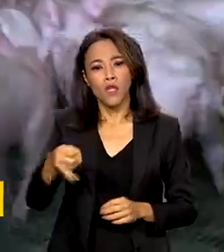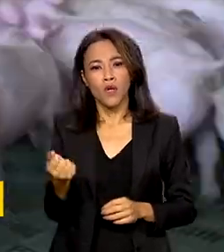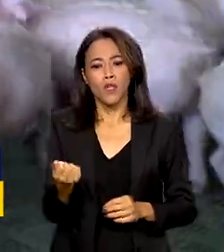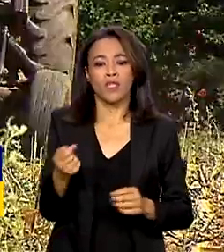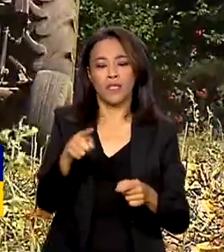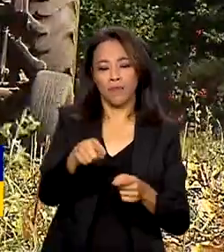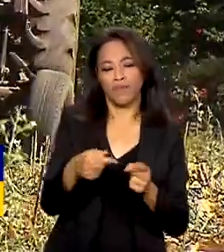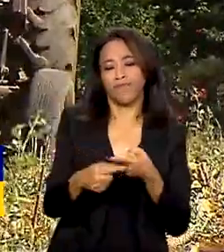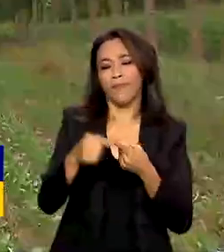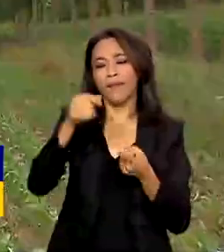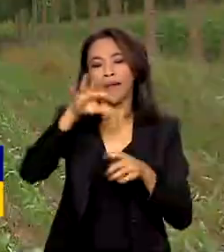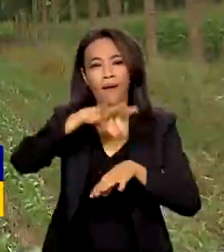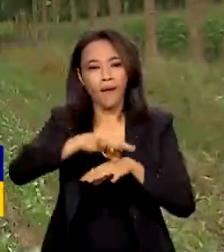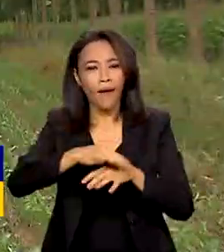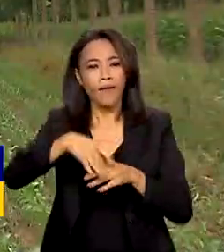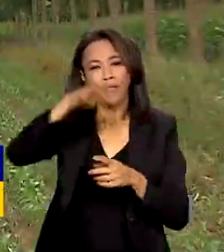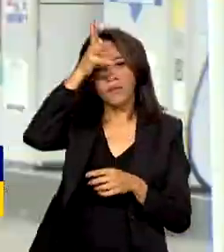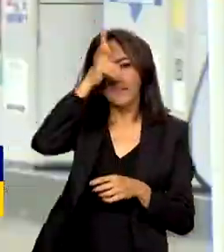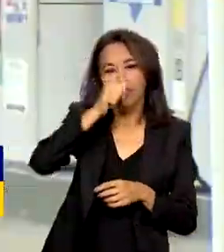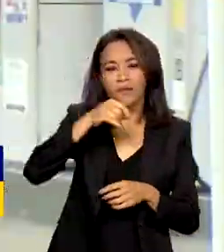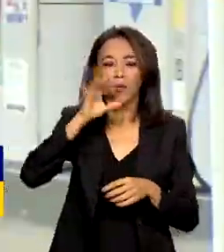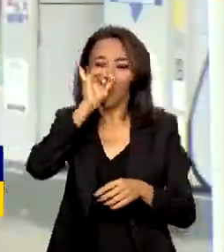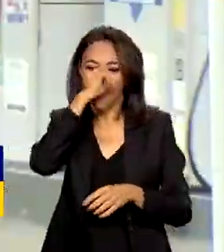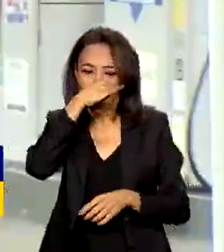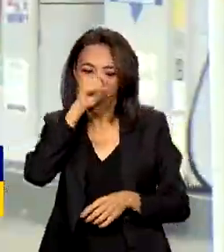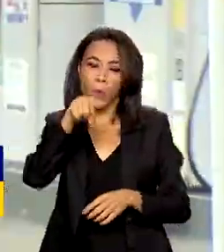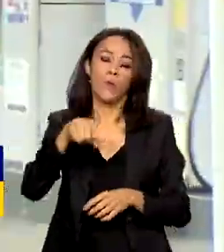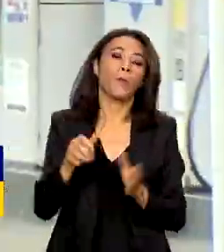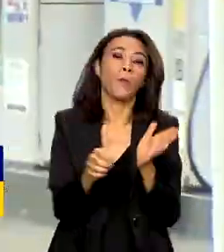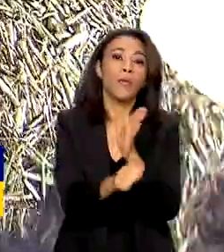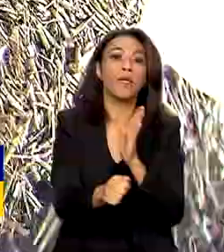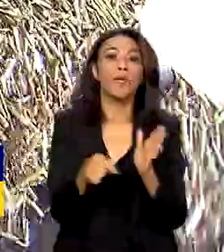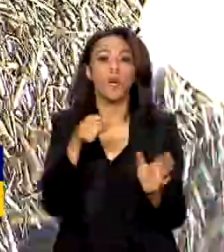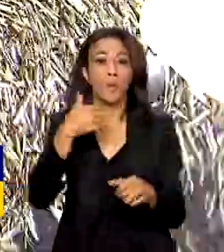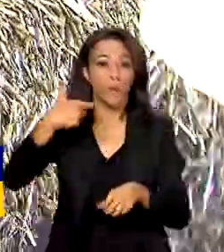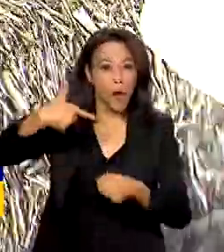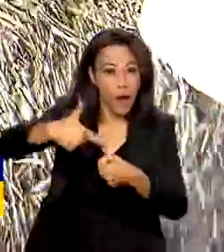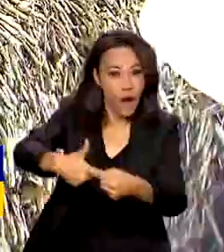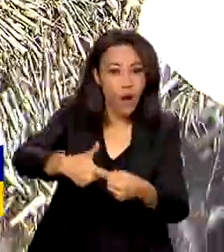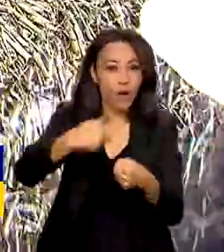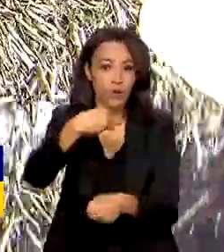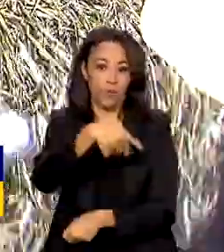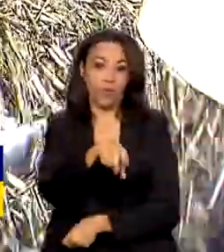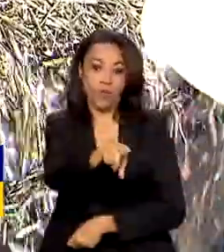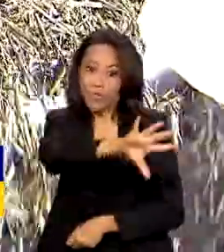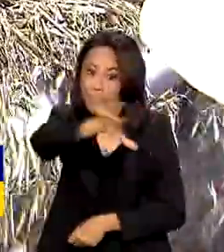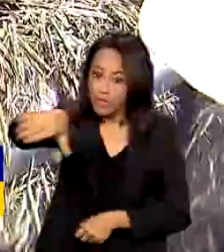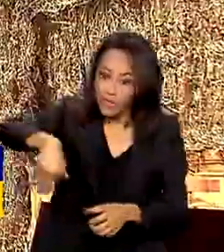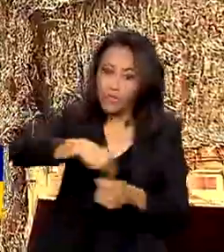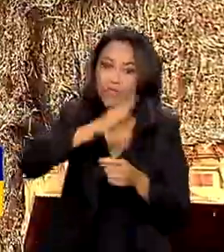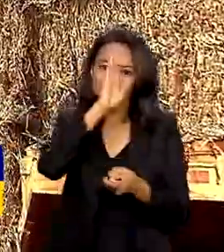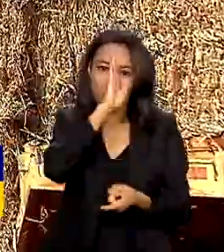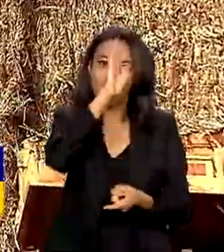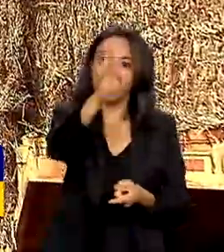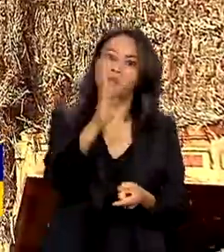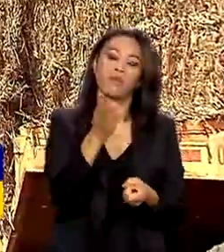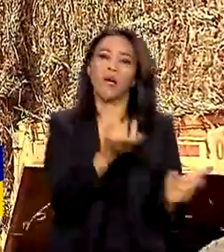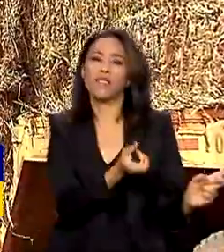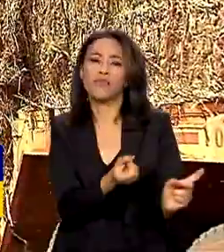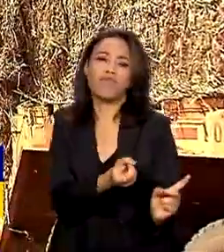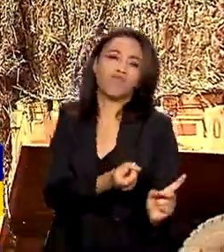de porco, milho, celulose e álcool combustível. Estes foram os destaques das